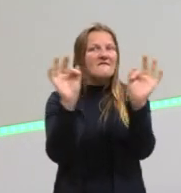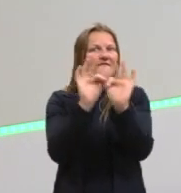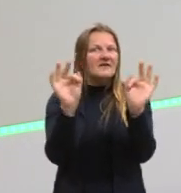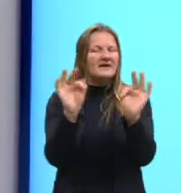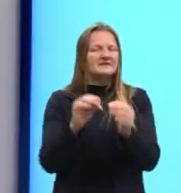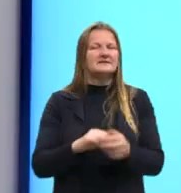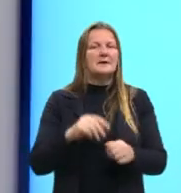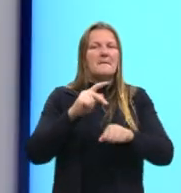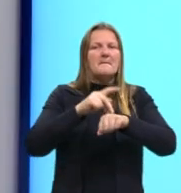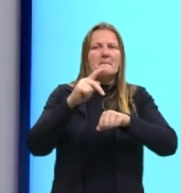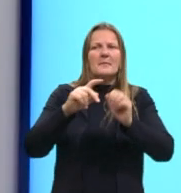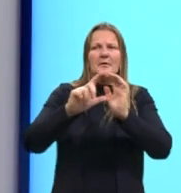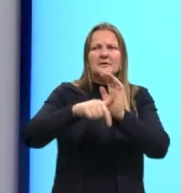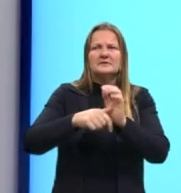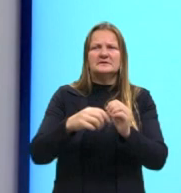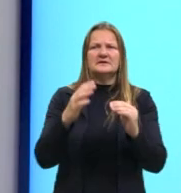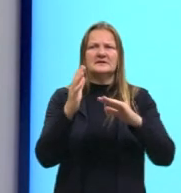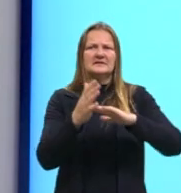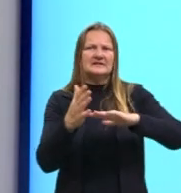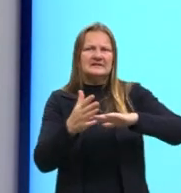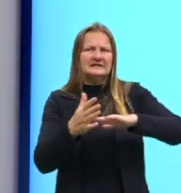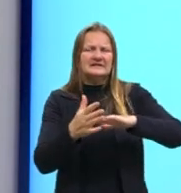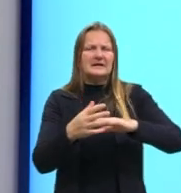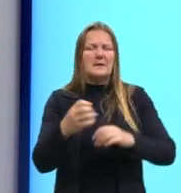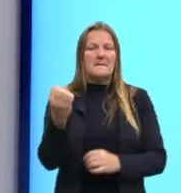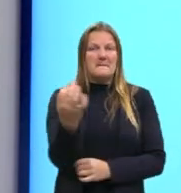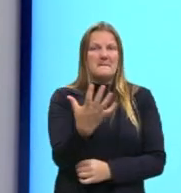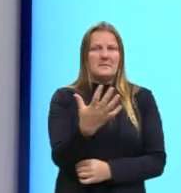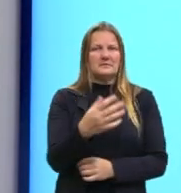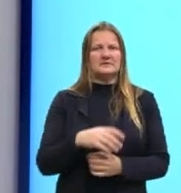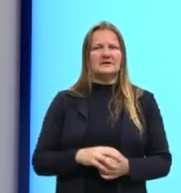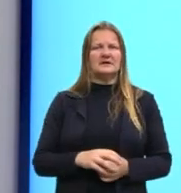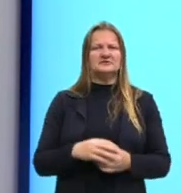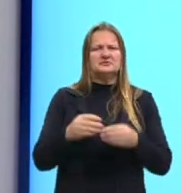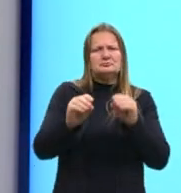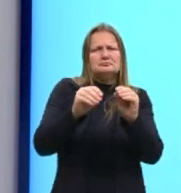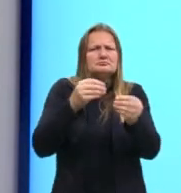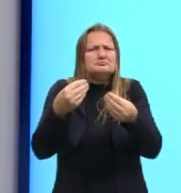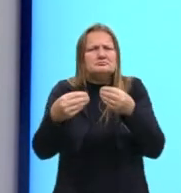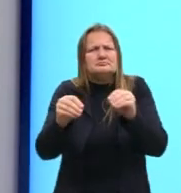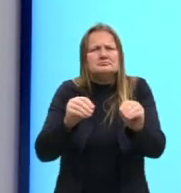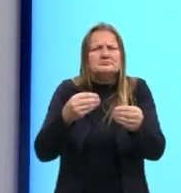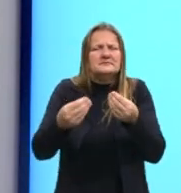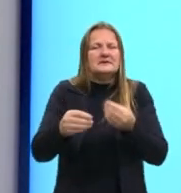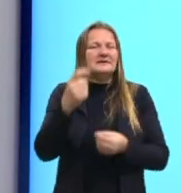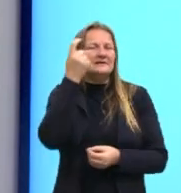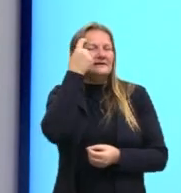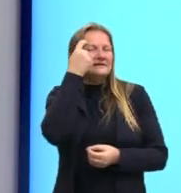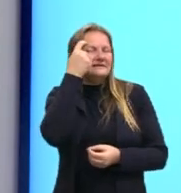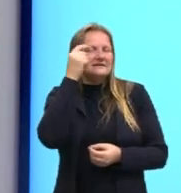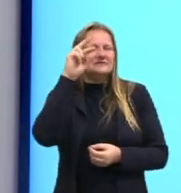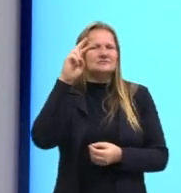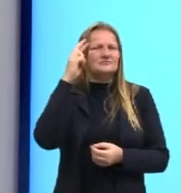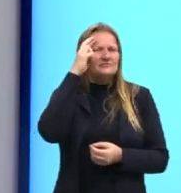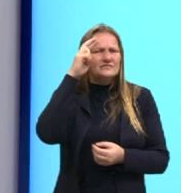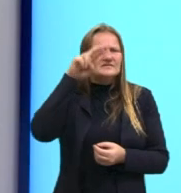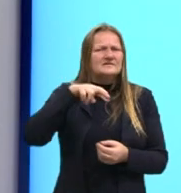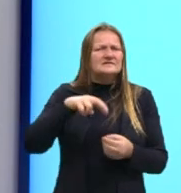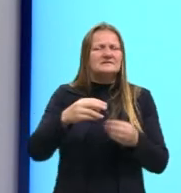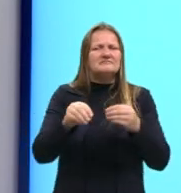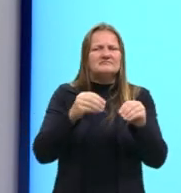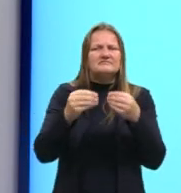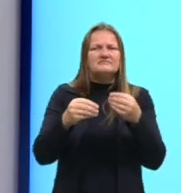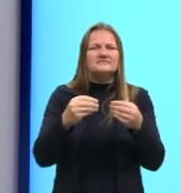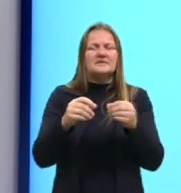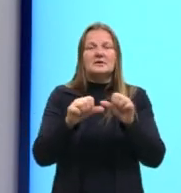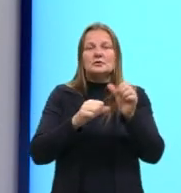pós-modernidade, a contemporaneidade, a modernidade líquida, a modernidade reflexiva, a modernidade radical,